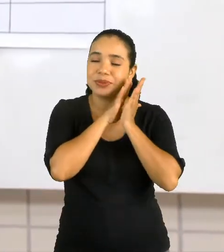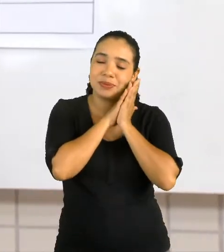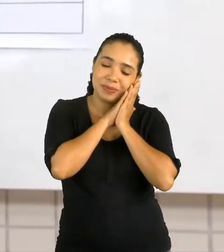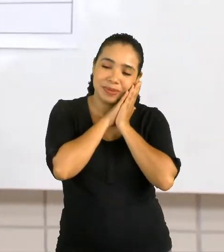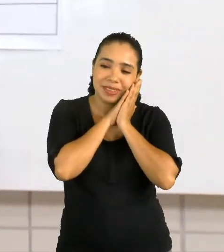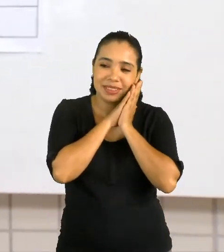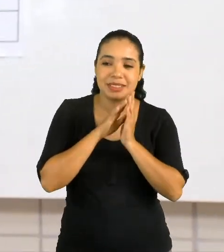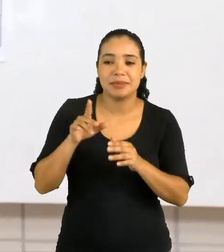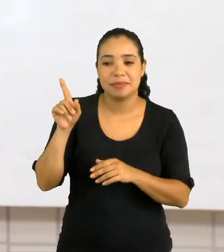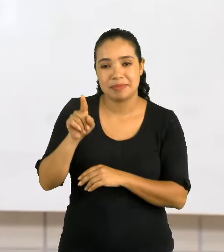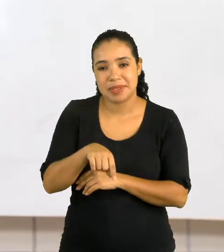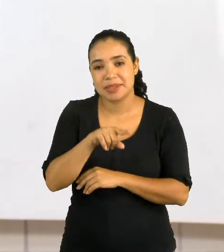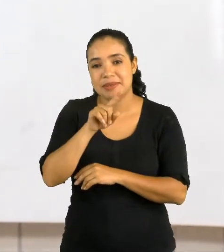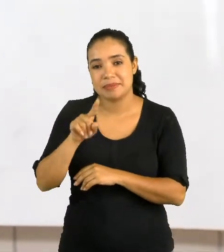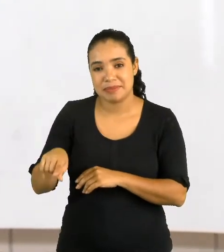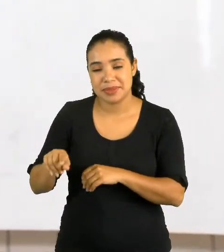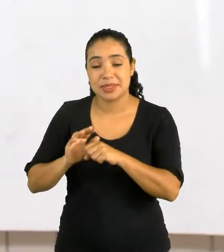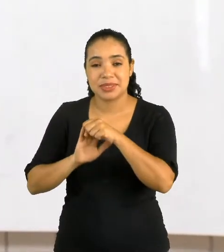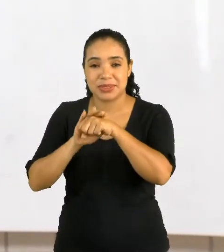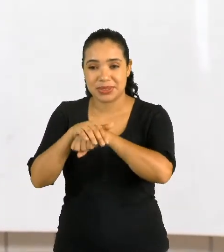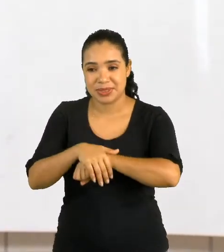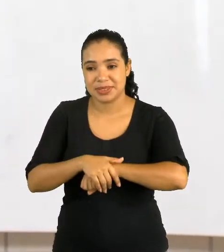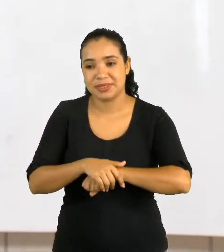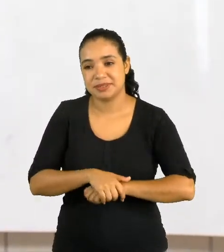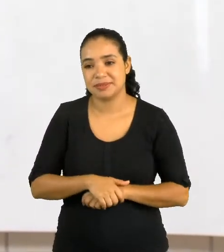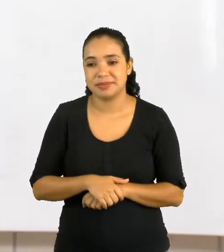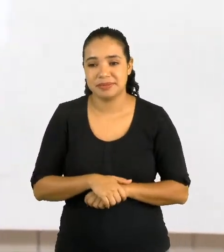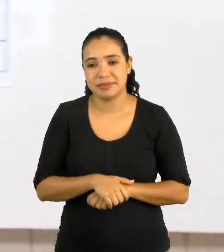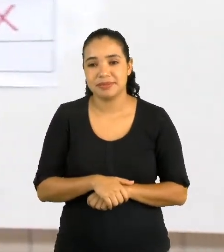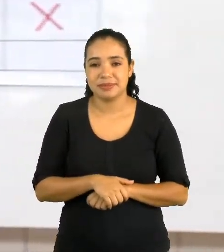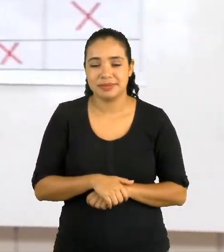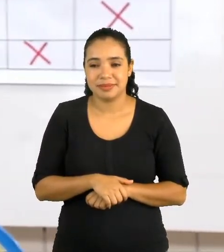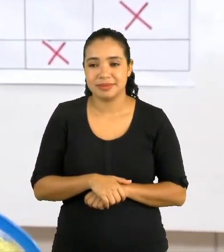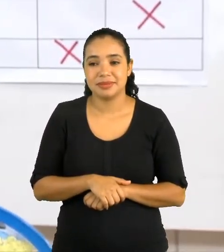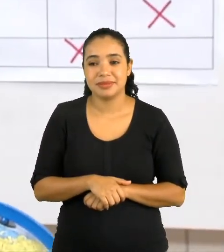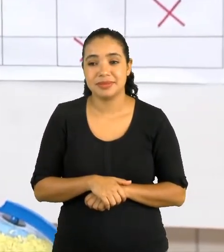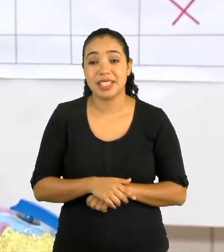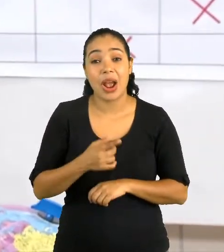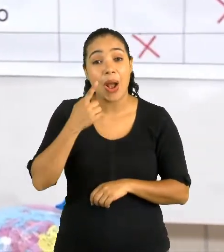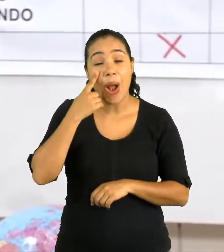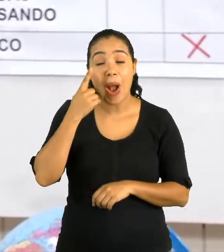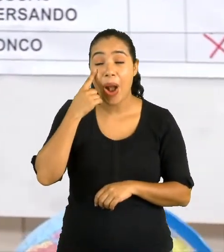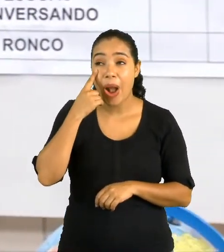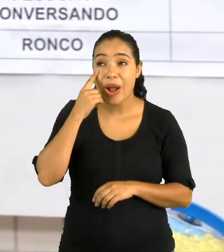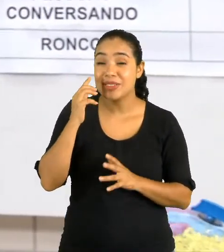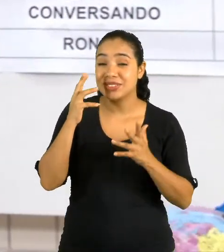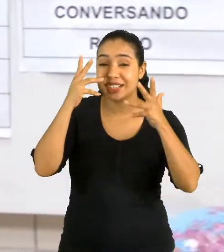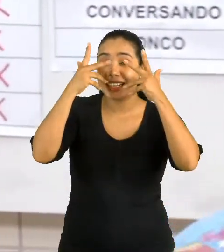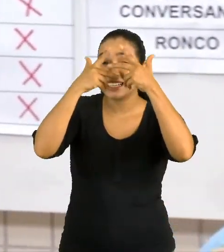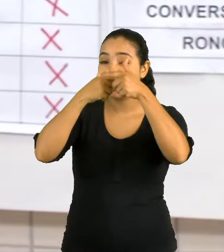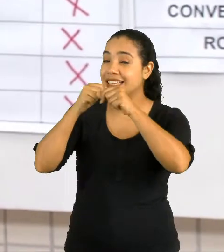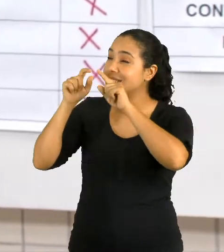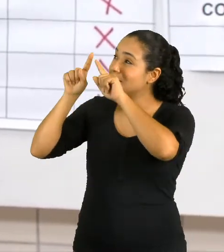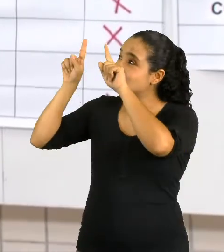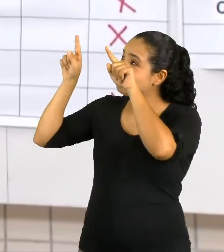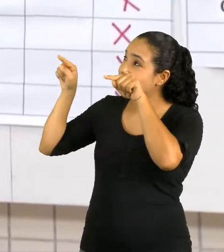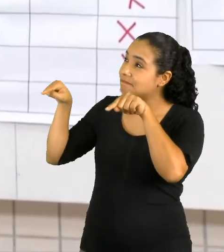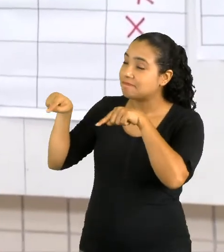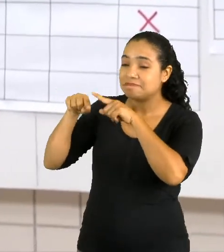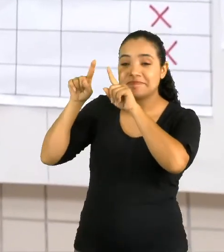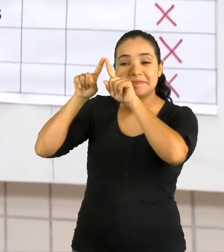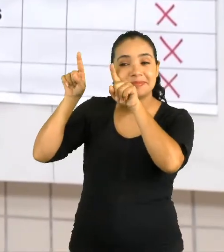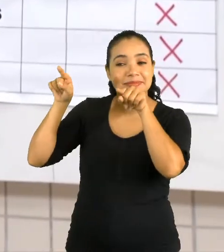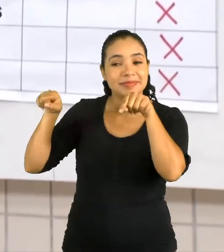vamos marcar aqui. Noite. Olha como ficou lindo o nosso cartaz, nossa